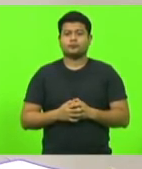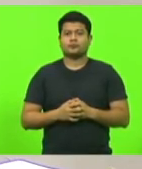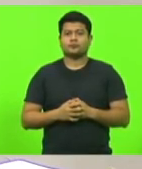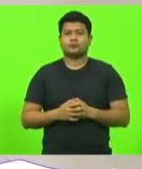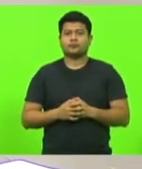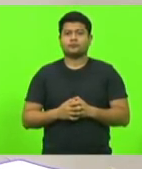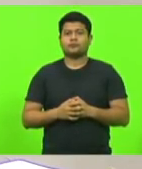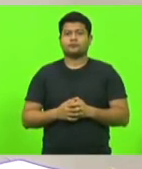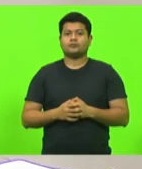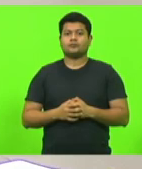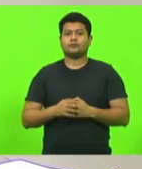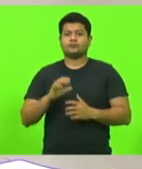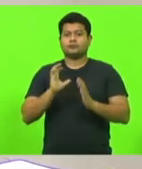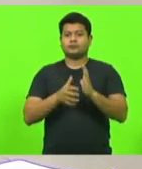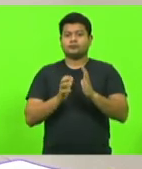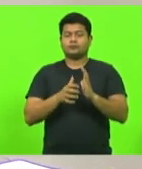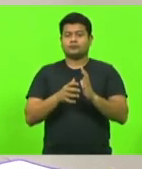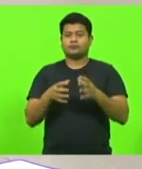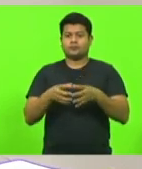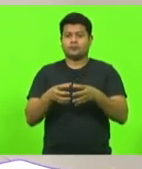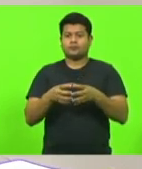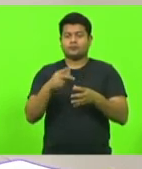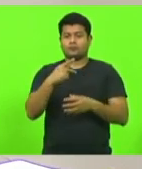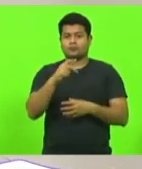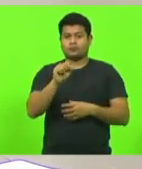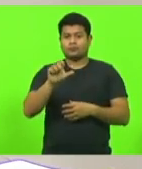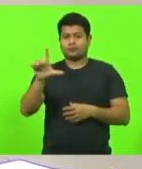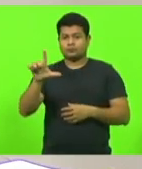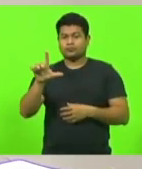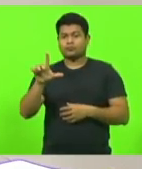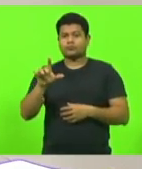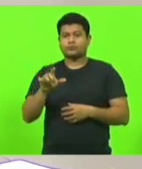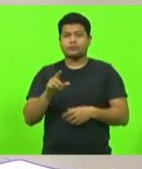Bloco PSL, por sete minutos e trinta segundos.